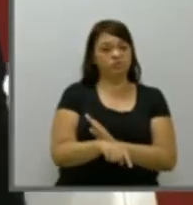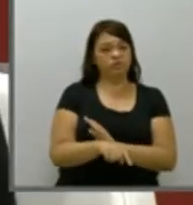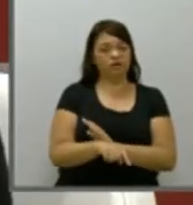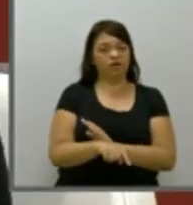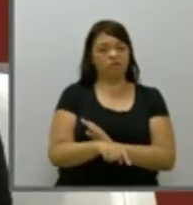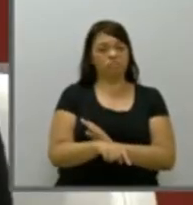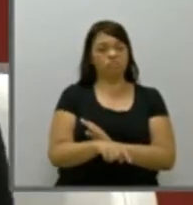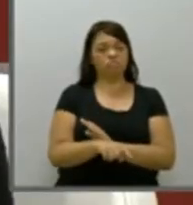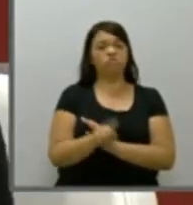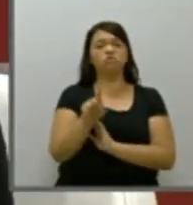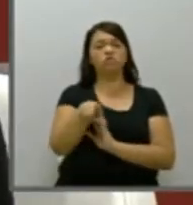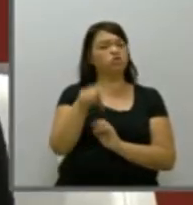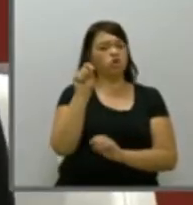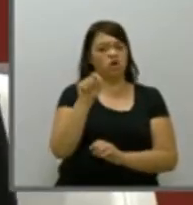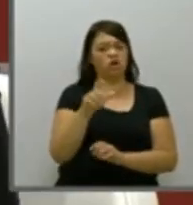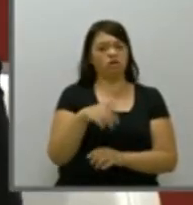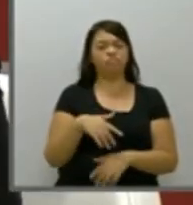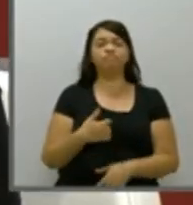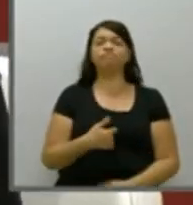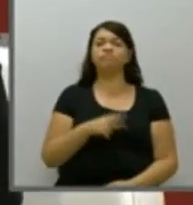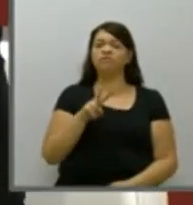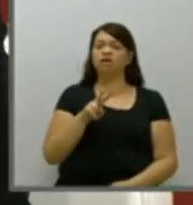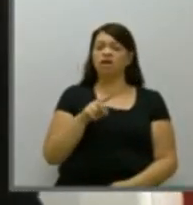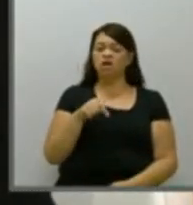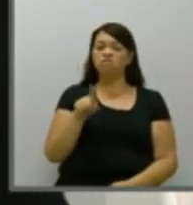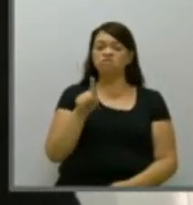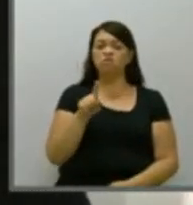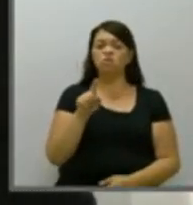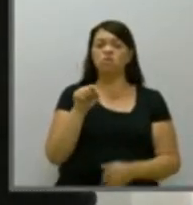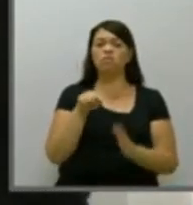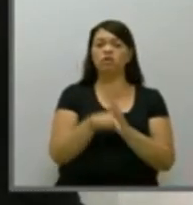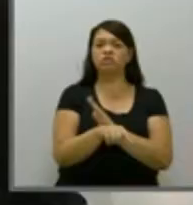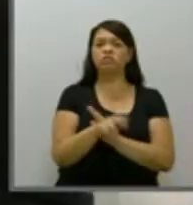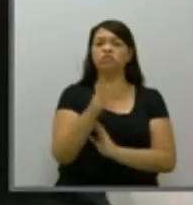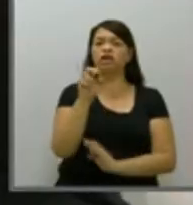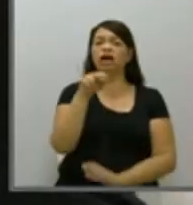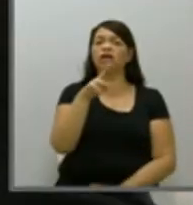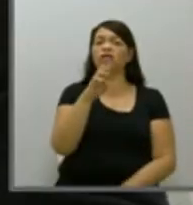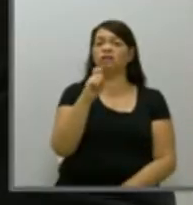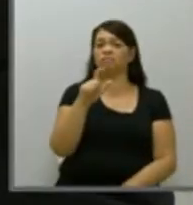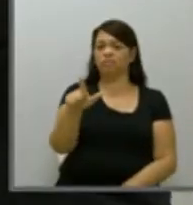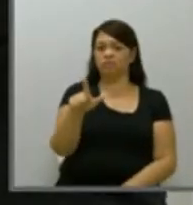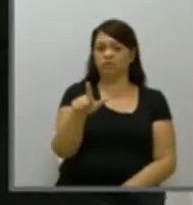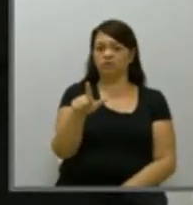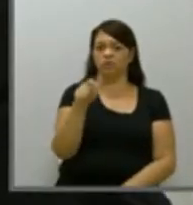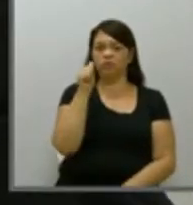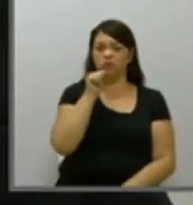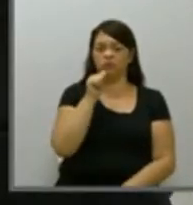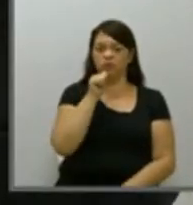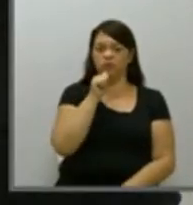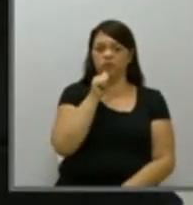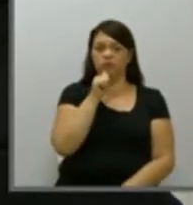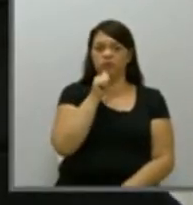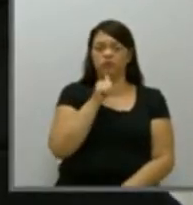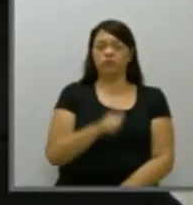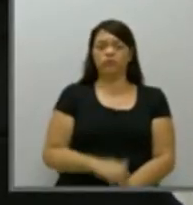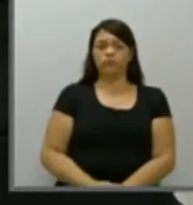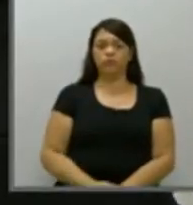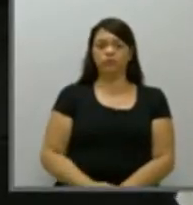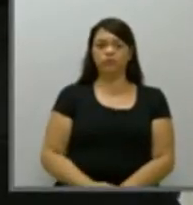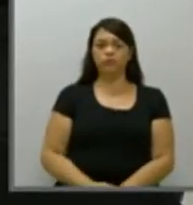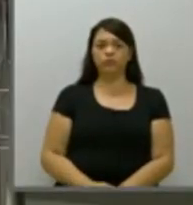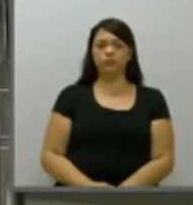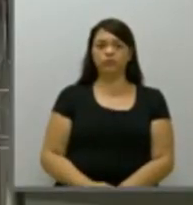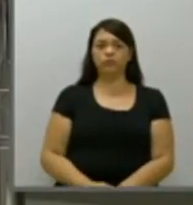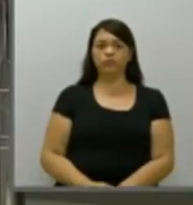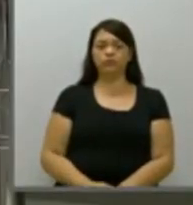perguntar exatamente para a candidata Anabel. Não, só para a candidata Anabel. Para a gente